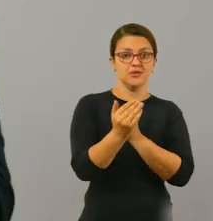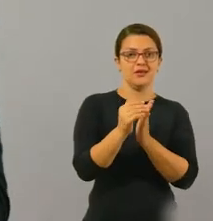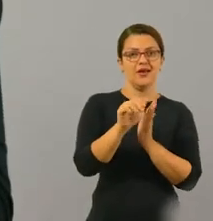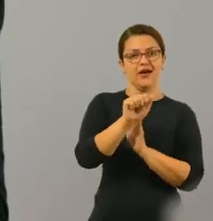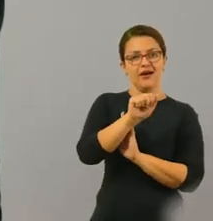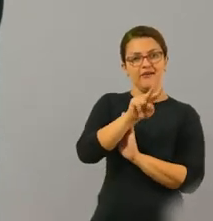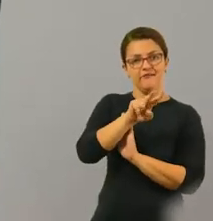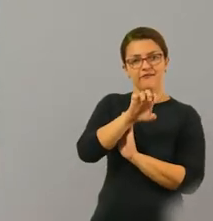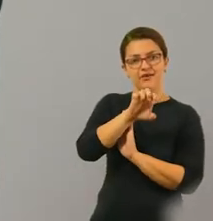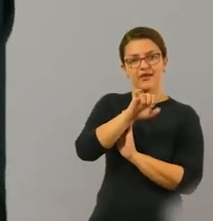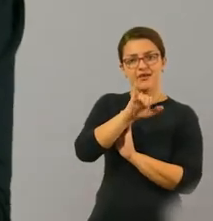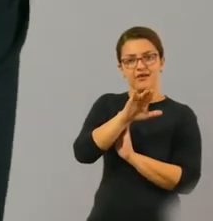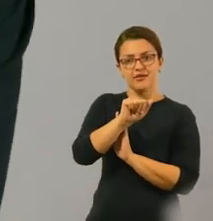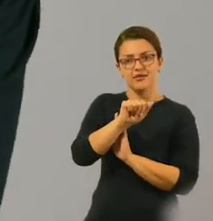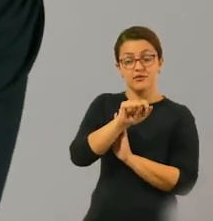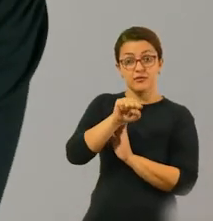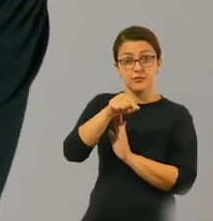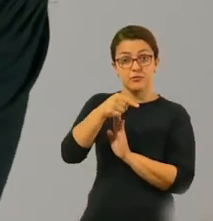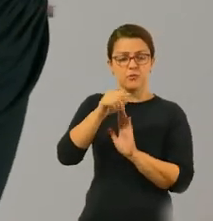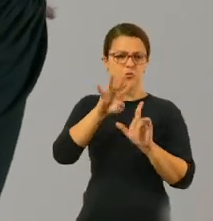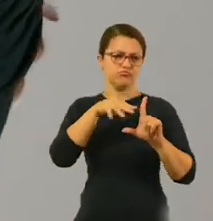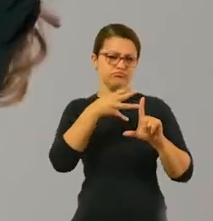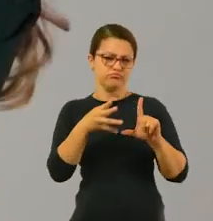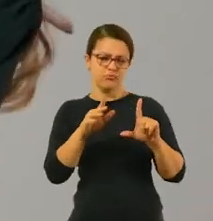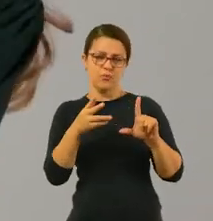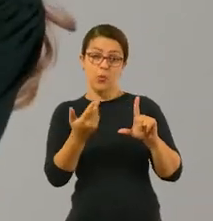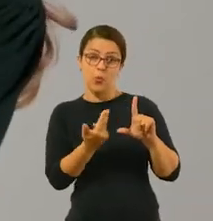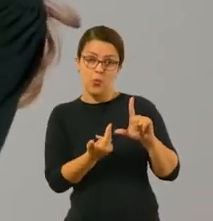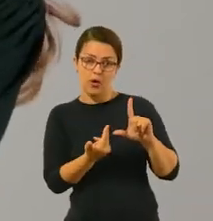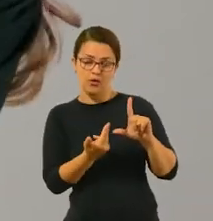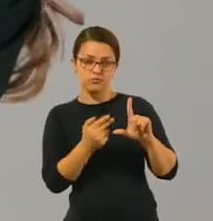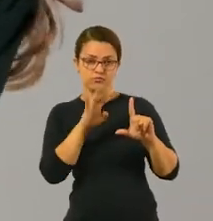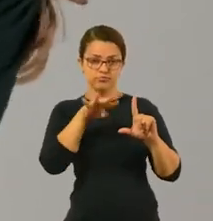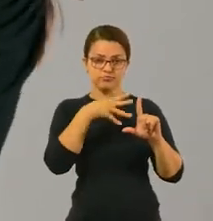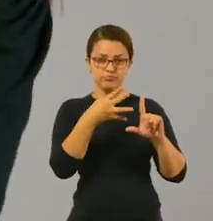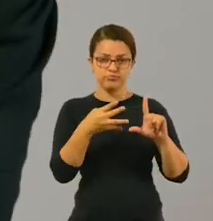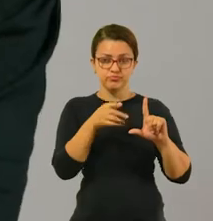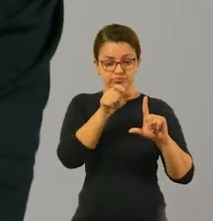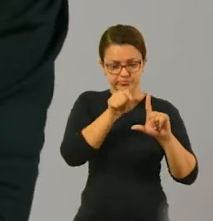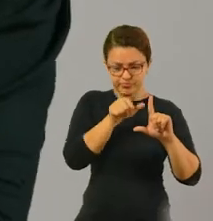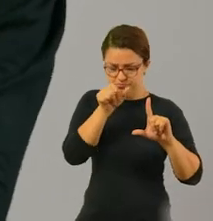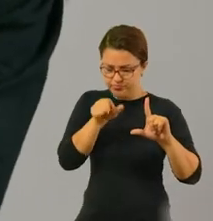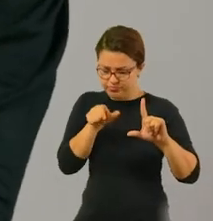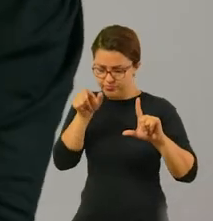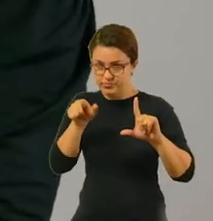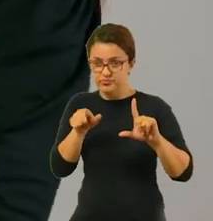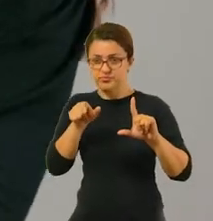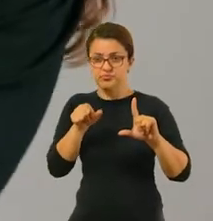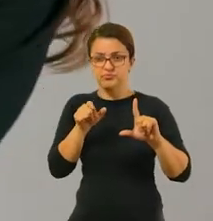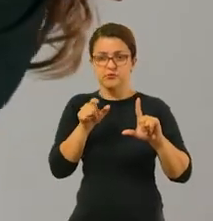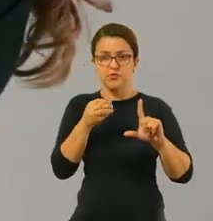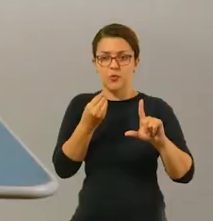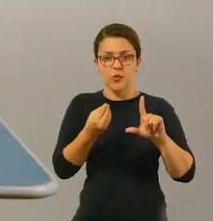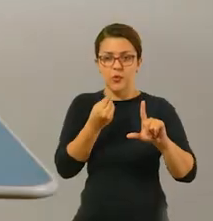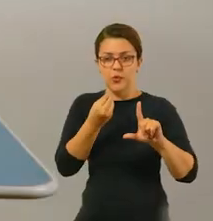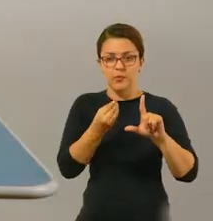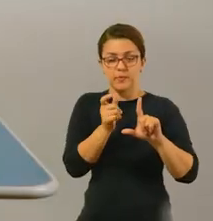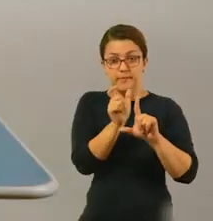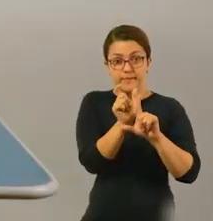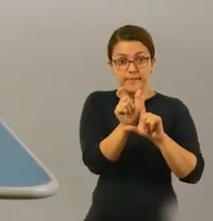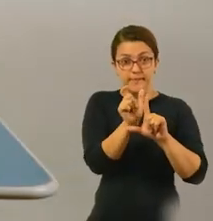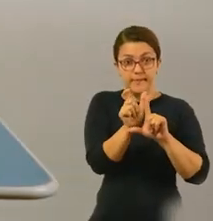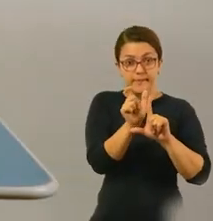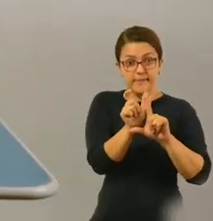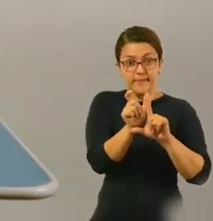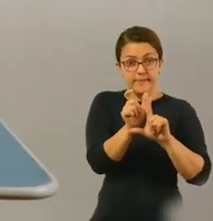seguida, vocês irão criar um painel, mais ou menos assim, dividido em três partes, aonde irão. Irão